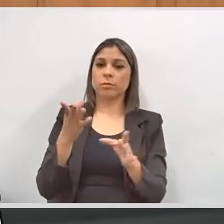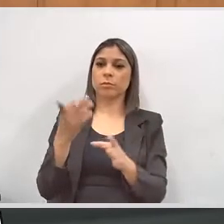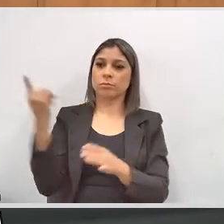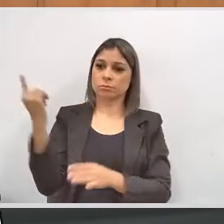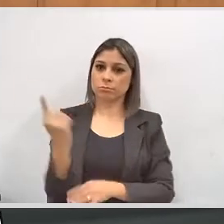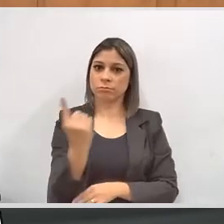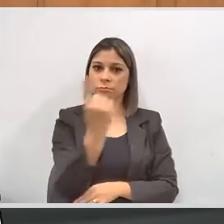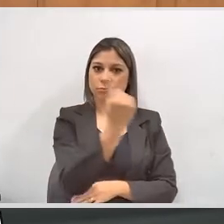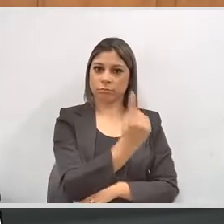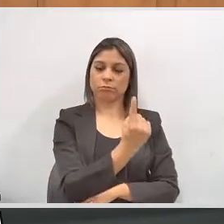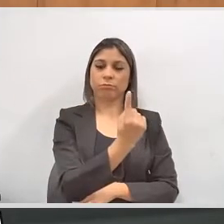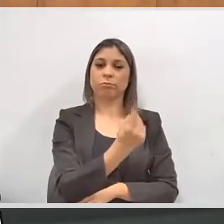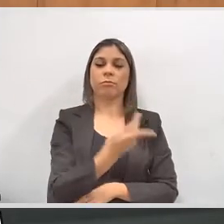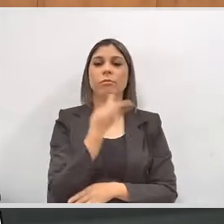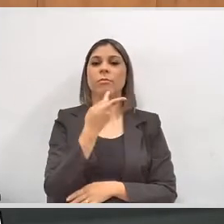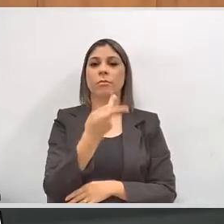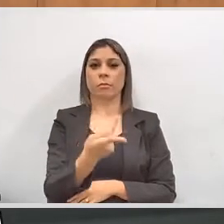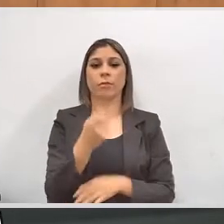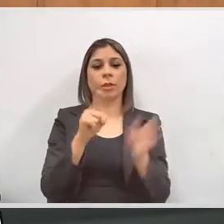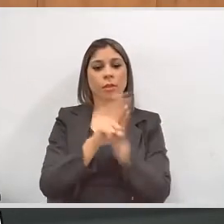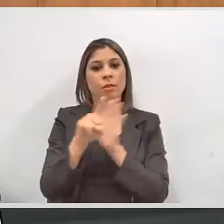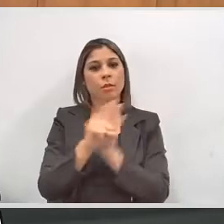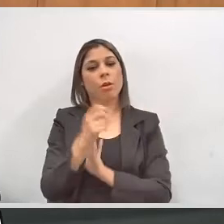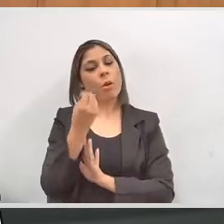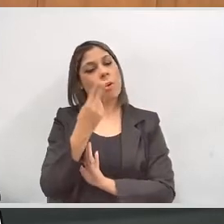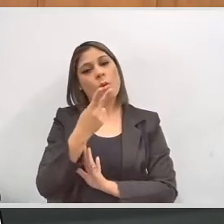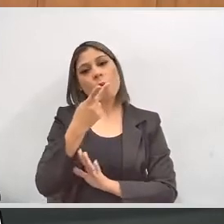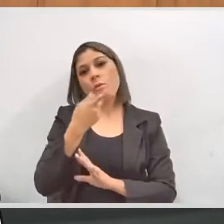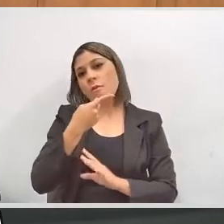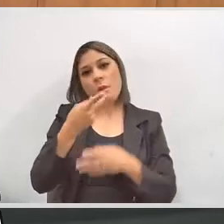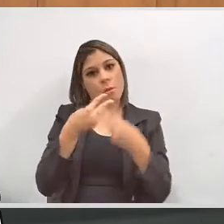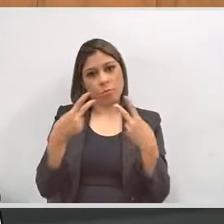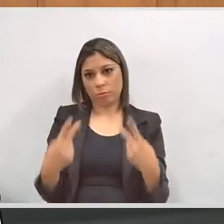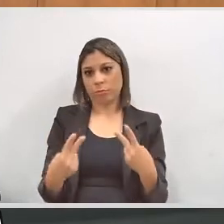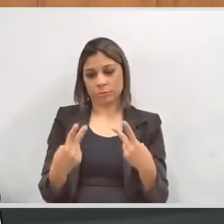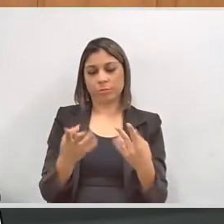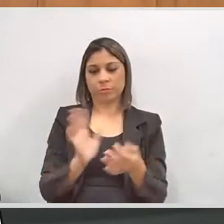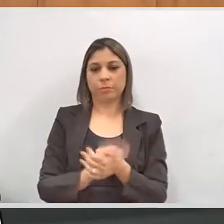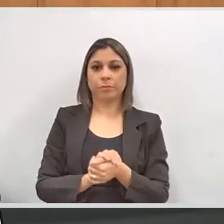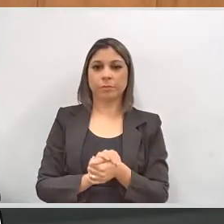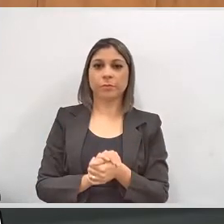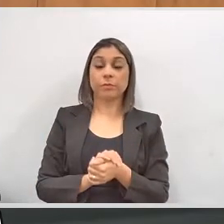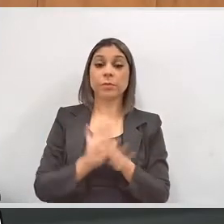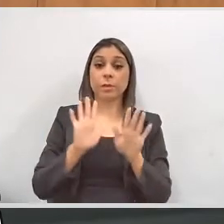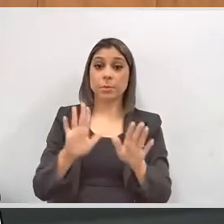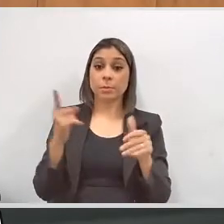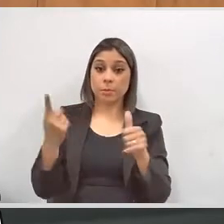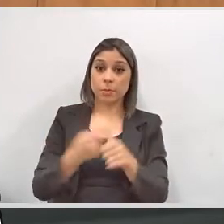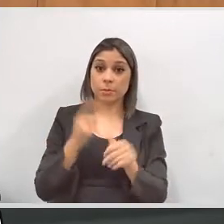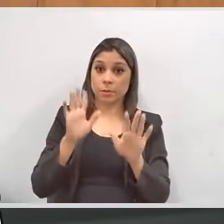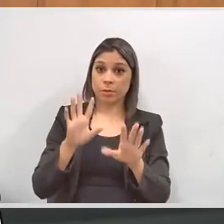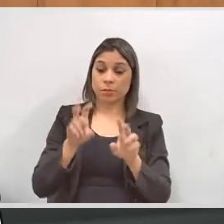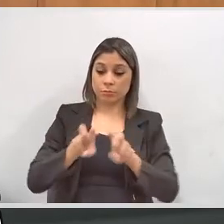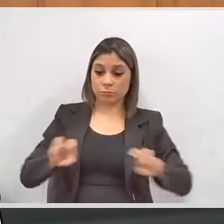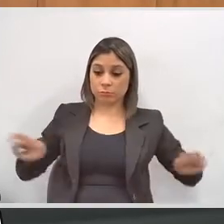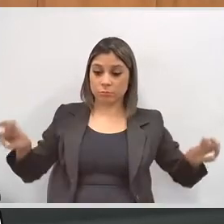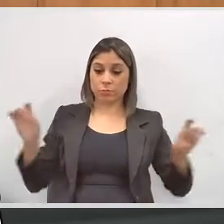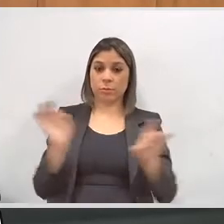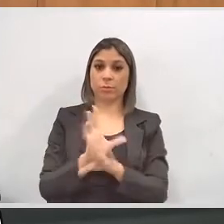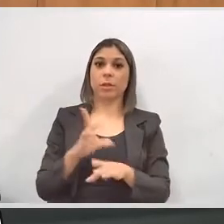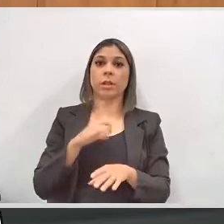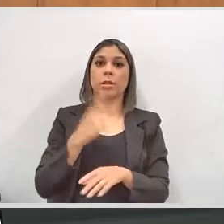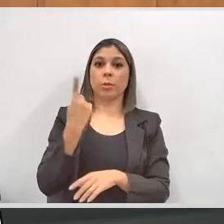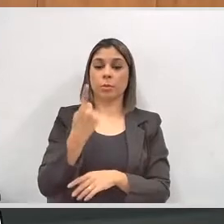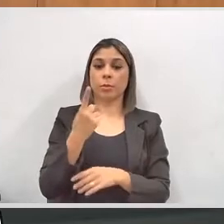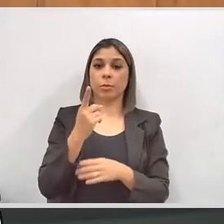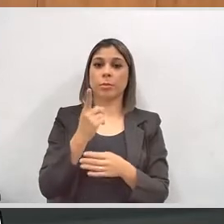vão daí até aqui para poder fazer as perguntas ou esclarecer algum ponto. Mas antes, vamos terminar com a mesa aqui. Eu